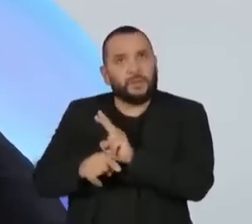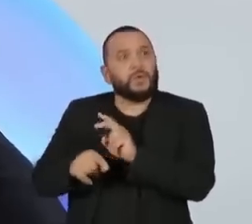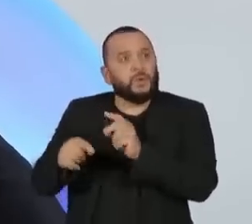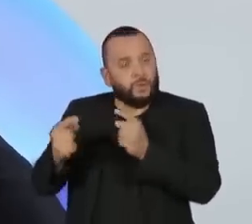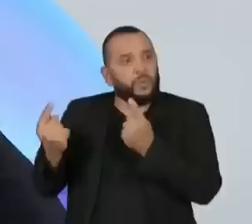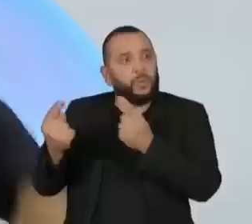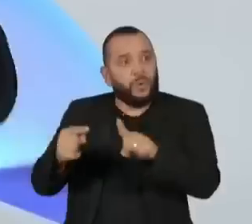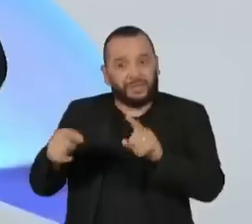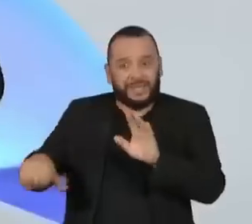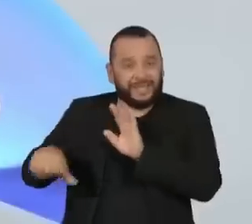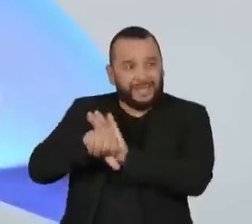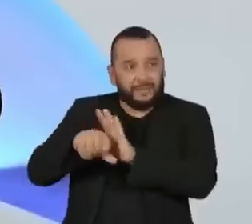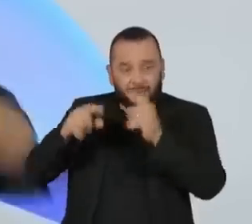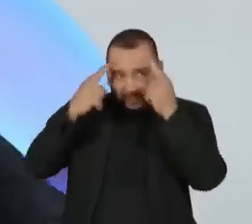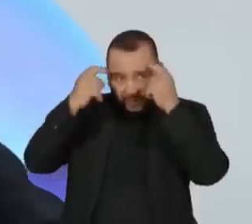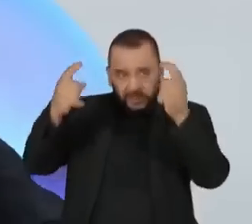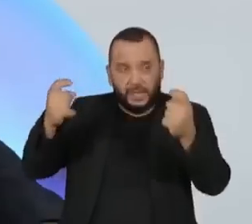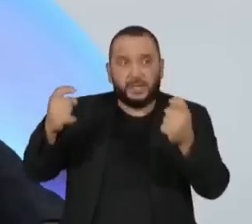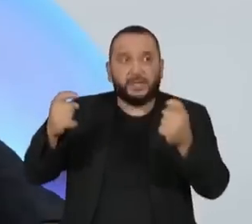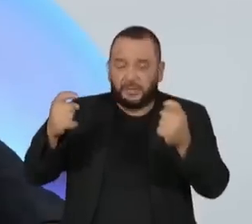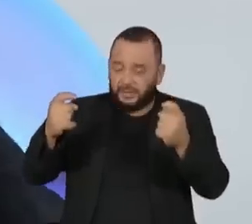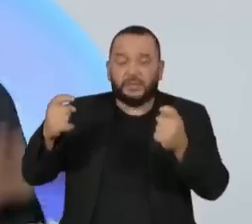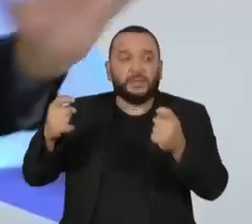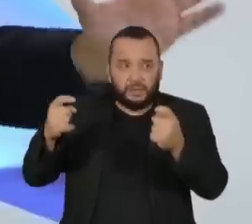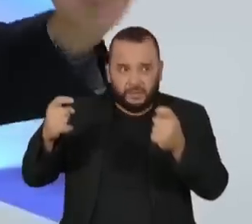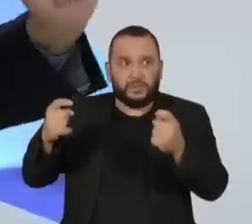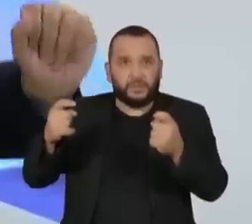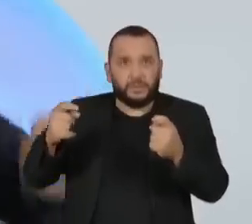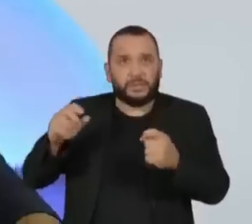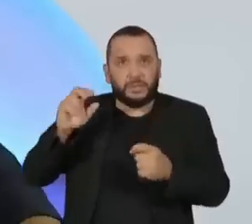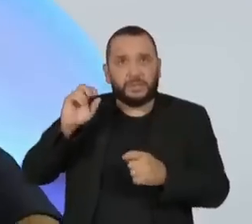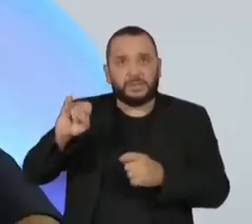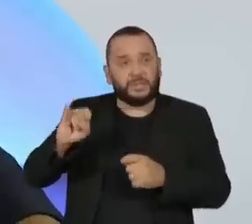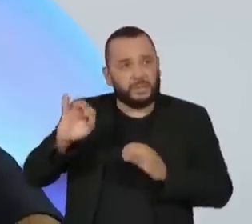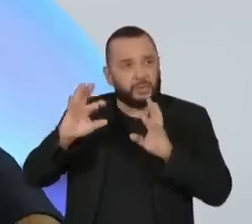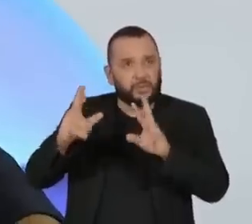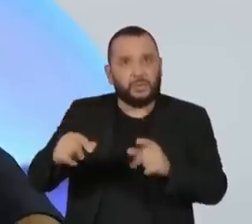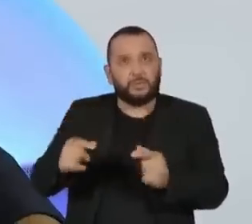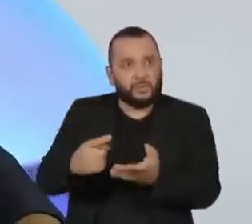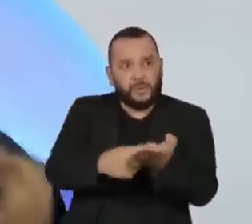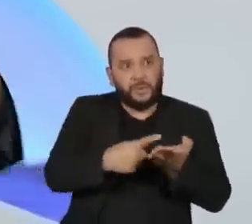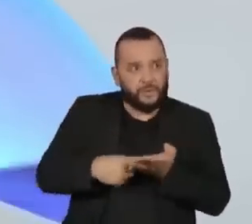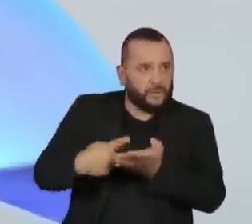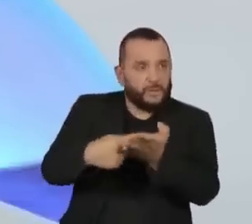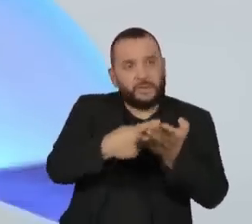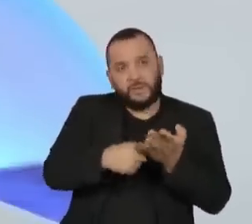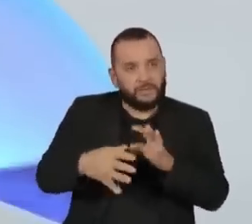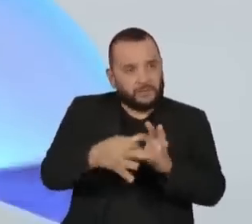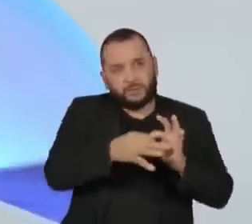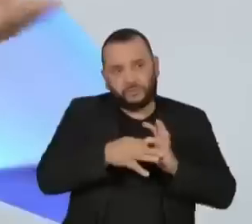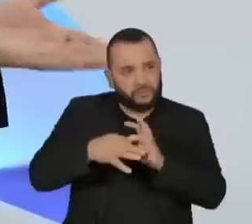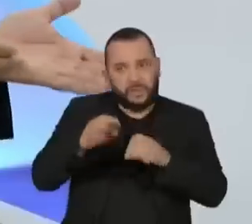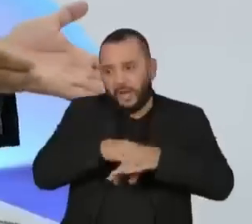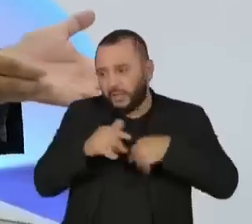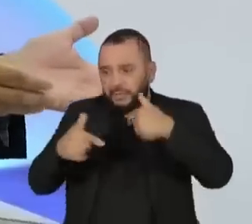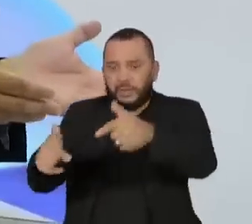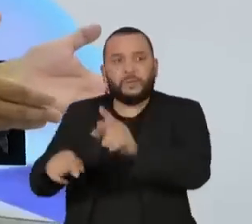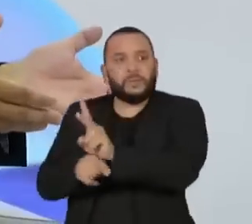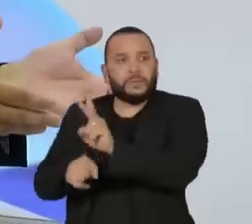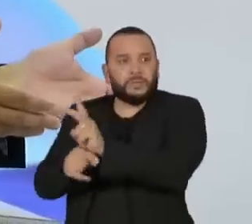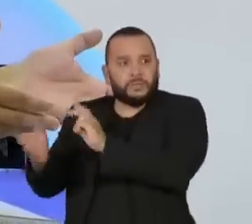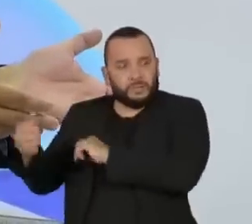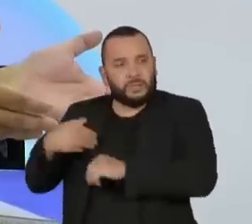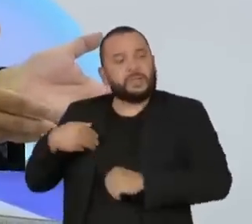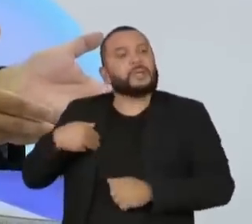crimes patrimoniais violentos graves se todo mundo atuar conjuntamente. Porque não é a Polícia Federal que vai fazer